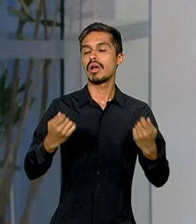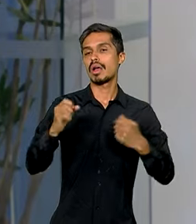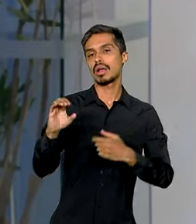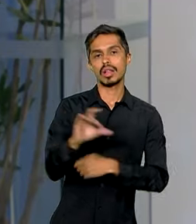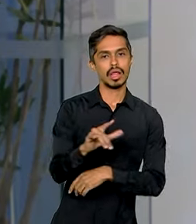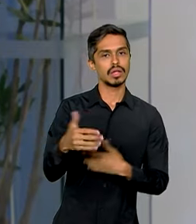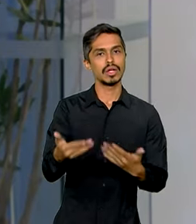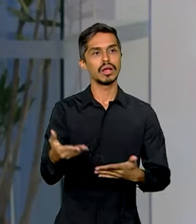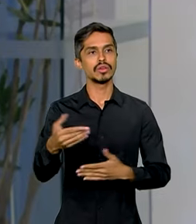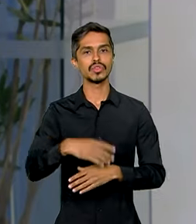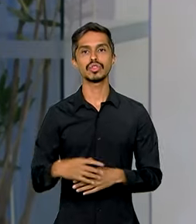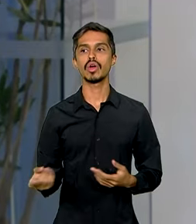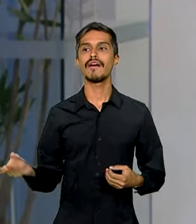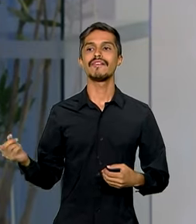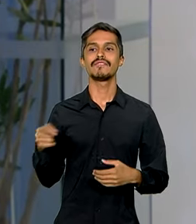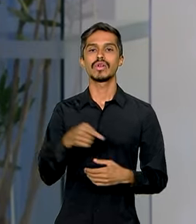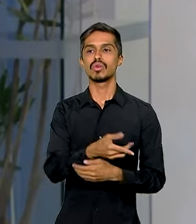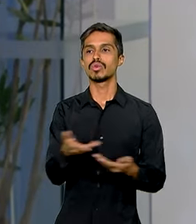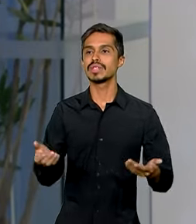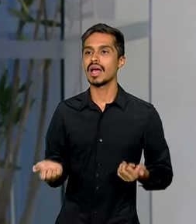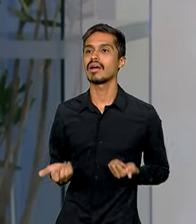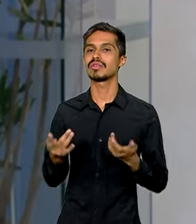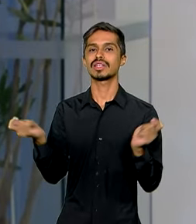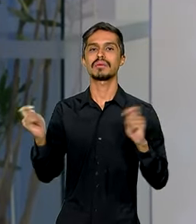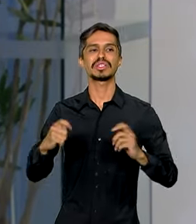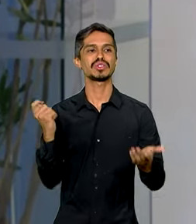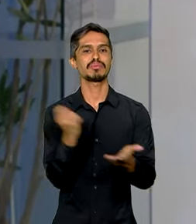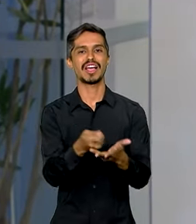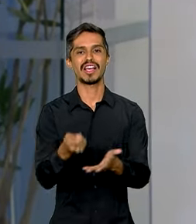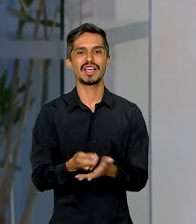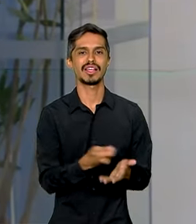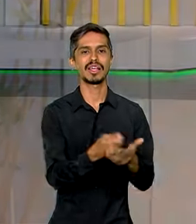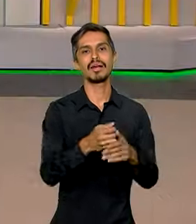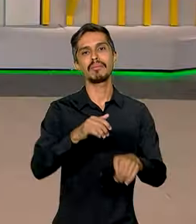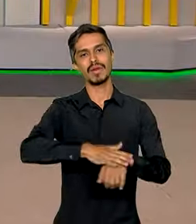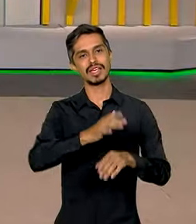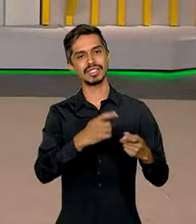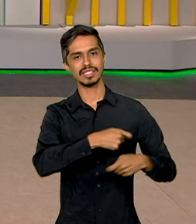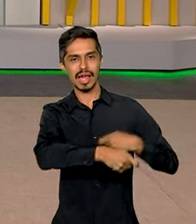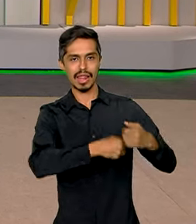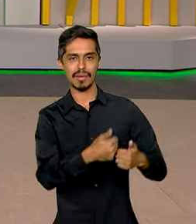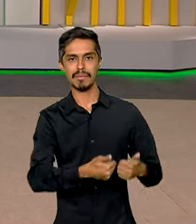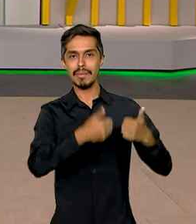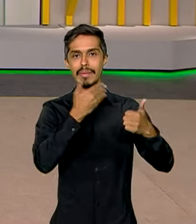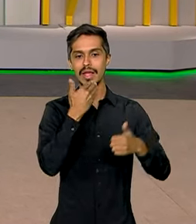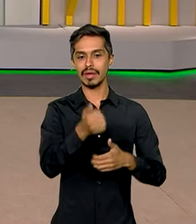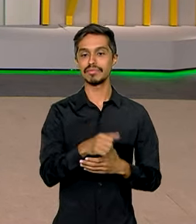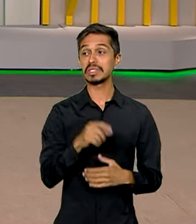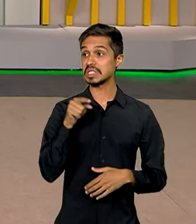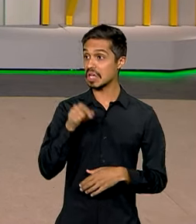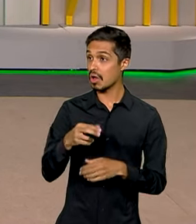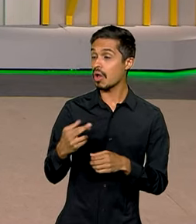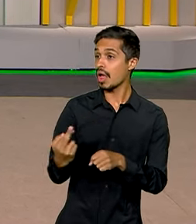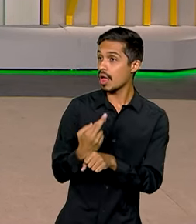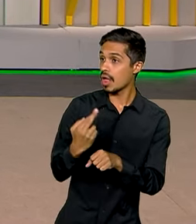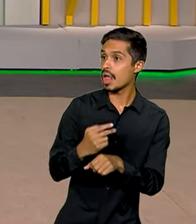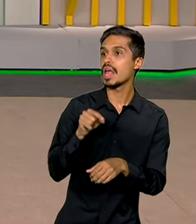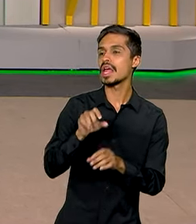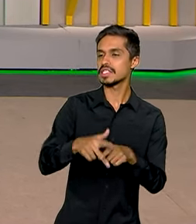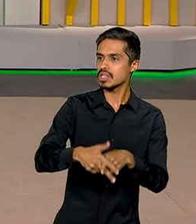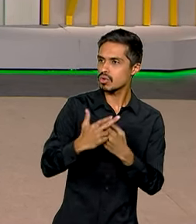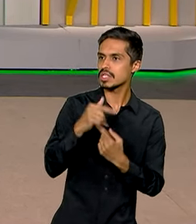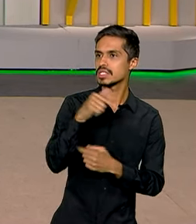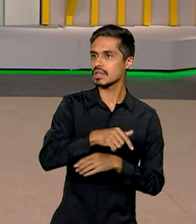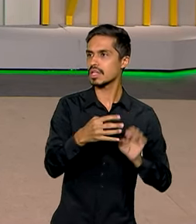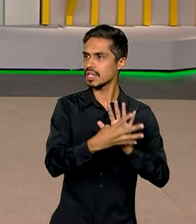isso recupera o poder de compra do trabalhador e aumenta o consumo, Roberto. Sem dúvida. A correção dessa tabela era muito esperada, não é,